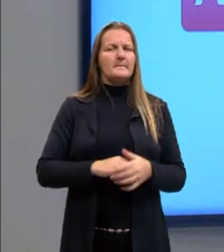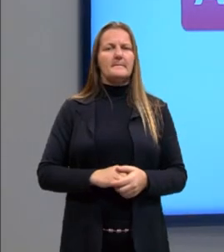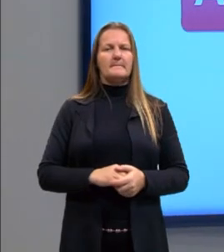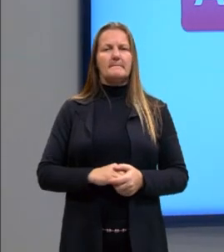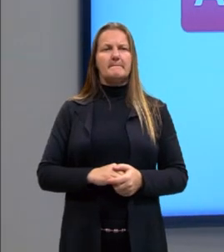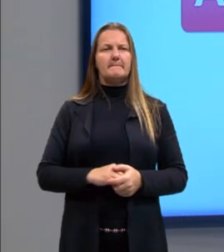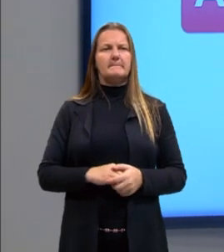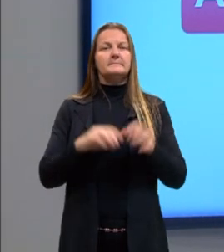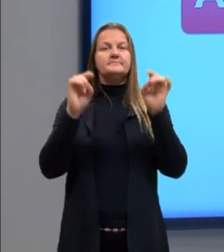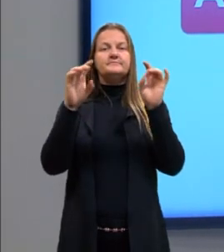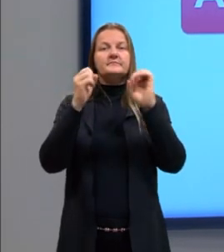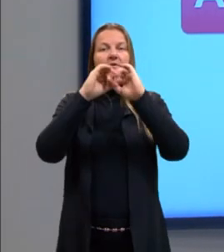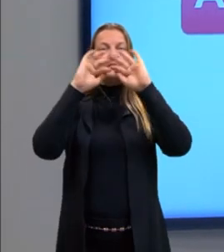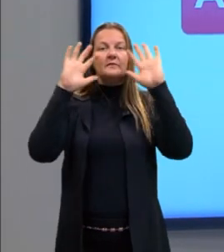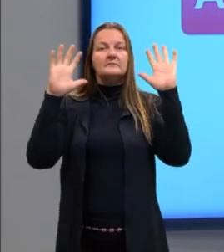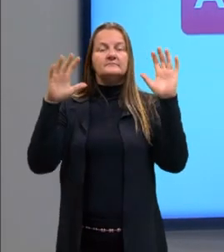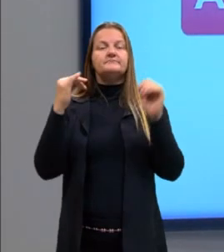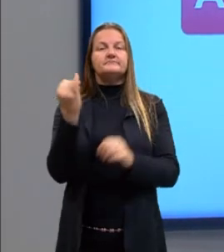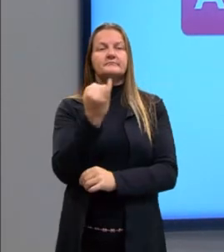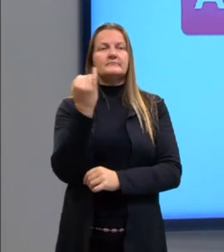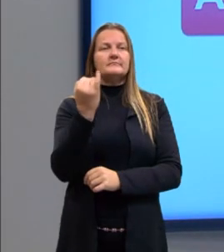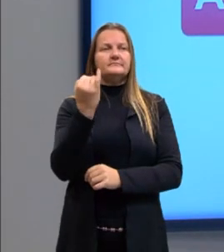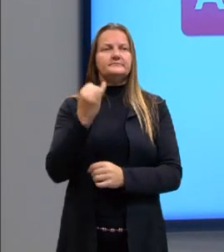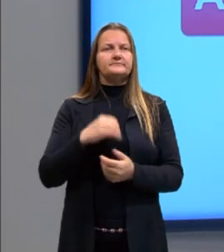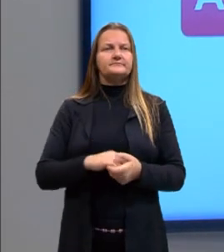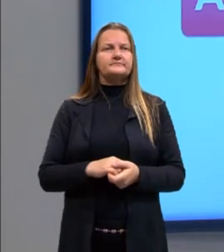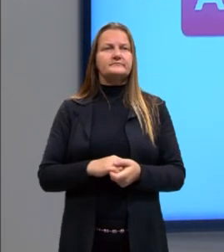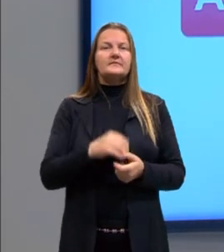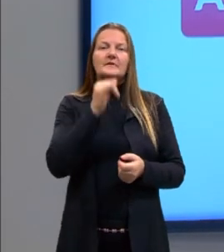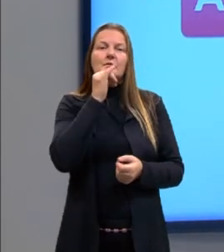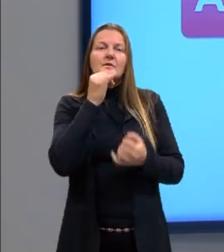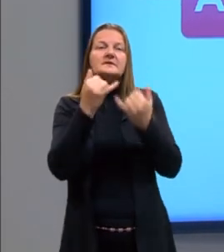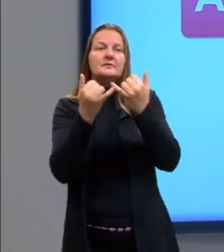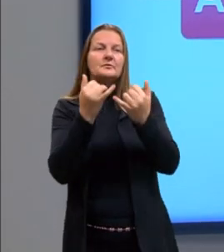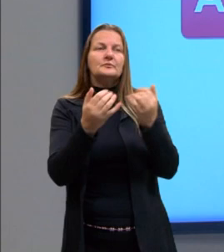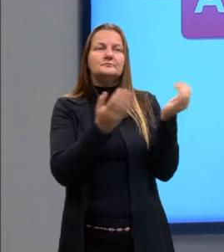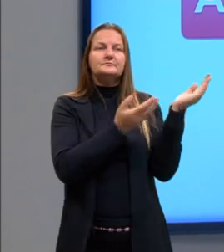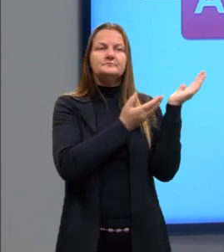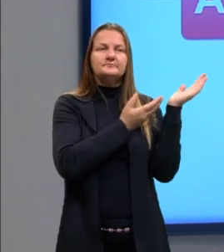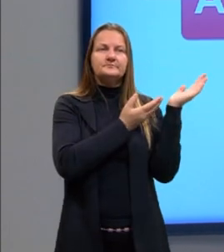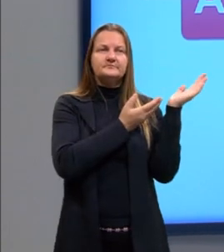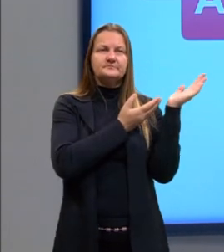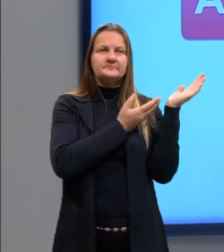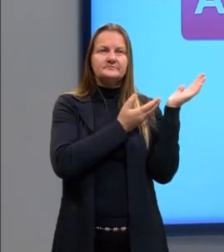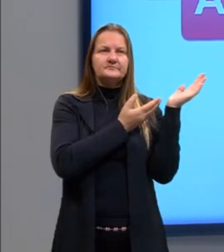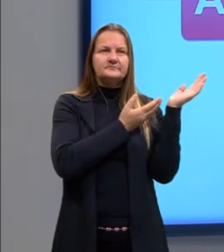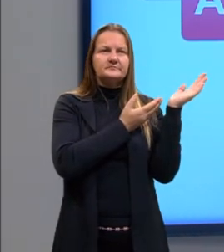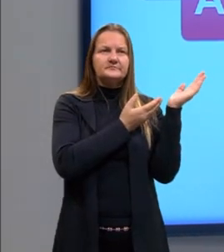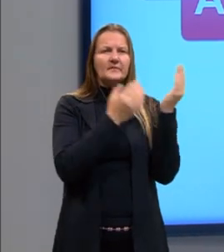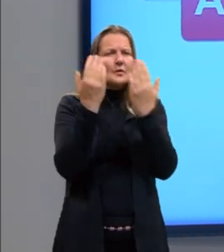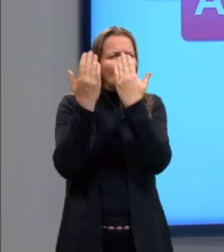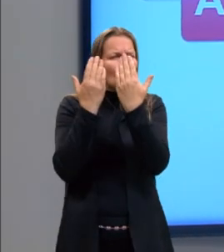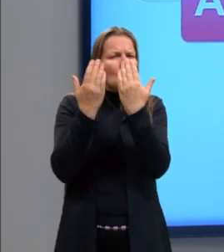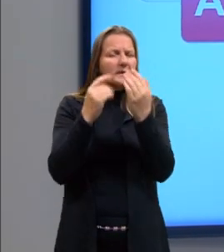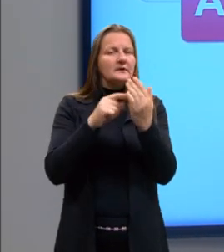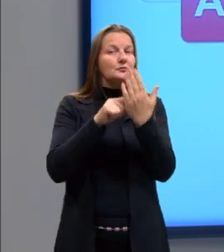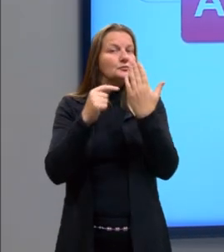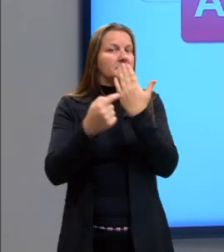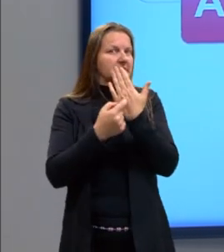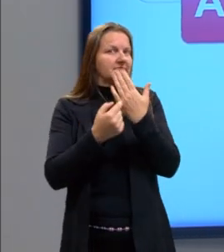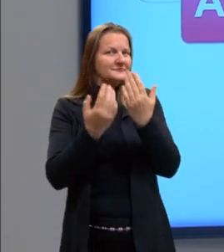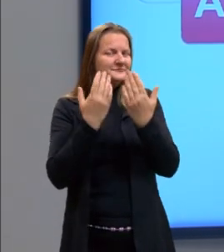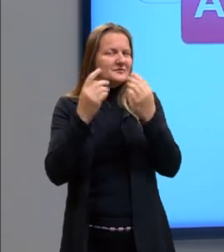Só para ficar bem clara essa parte, então. Isso daqui é um exemplo, tá, gente? Eu faço essa comparação para vocês conseguirem